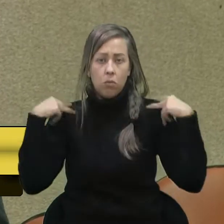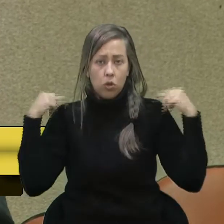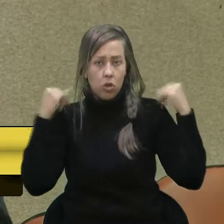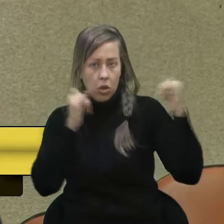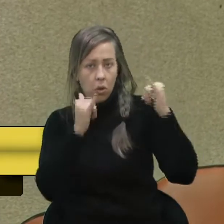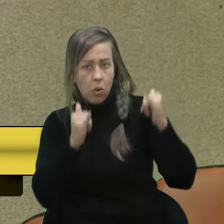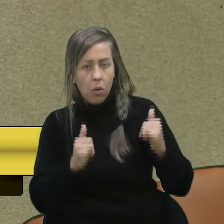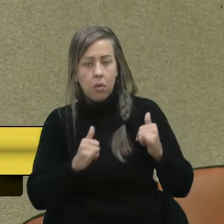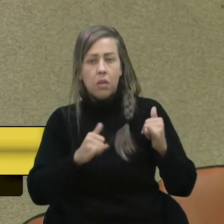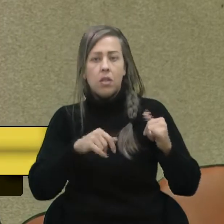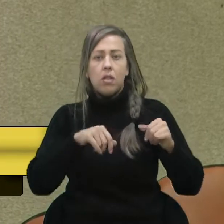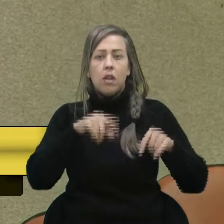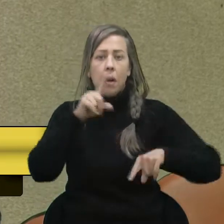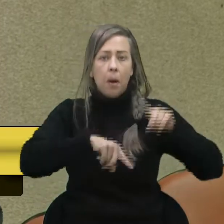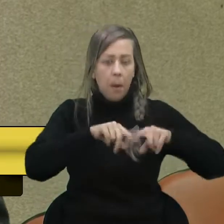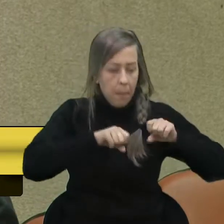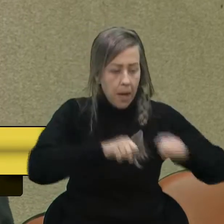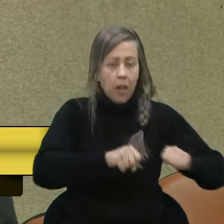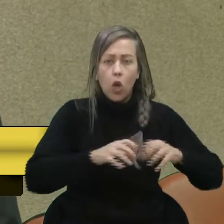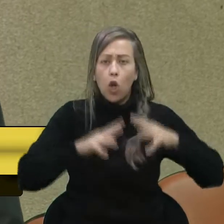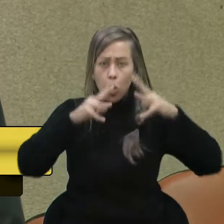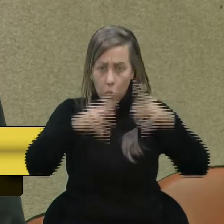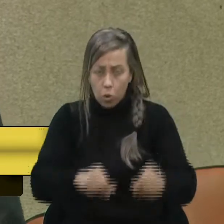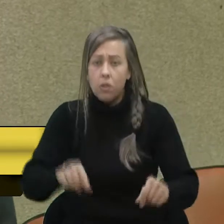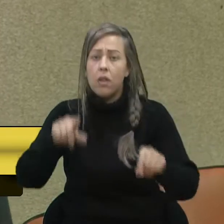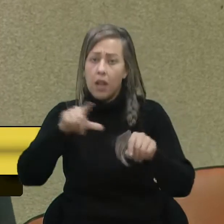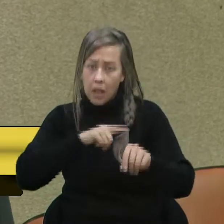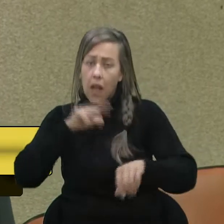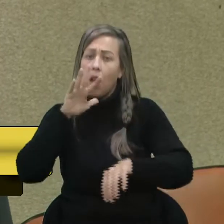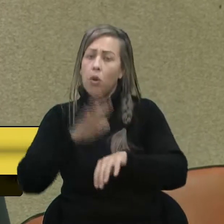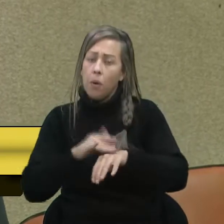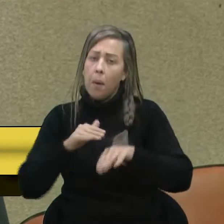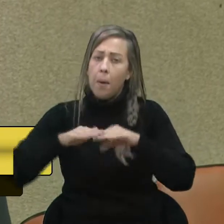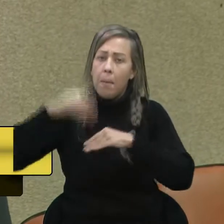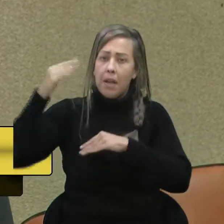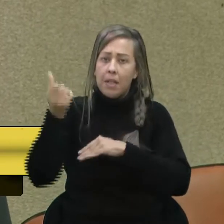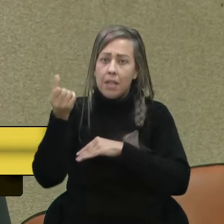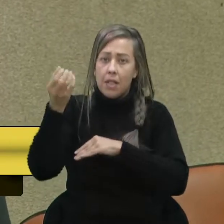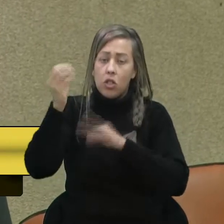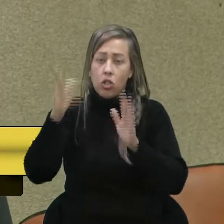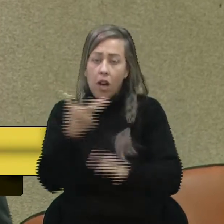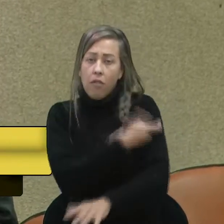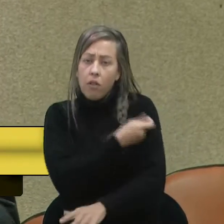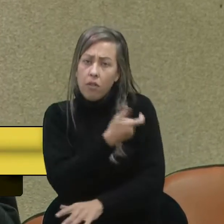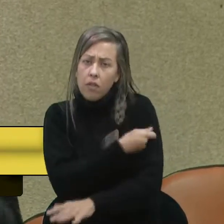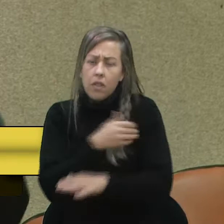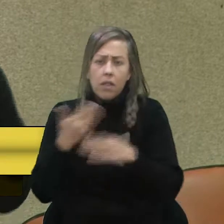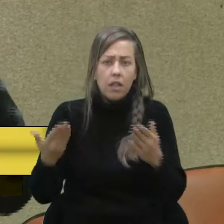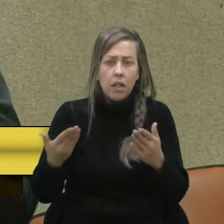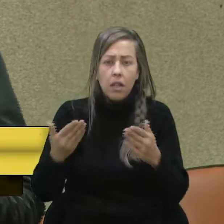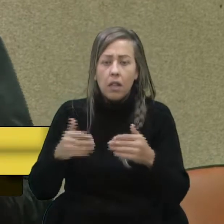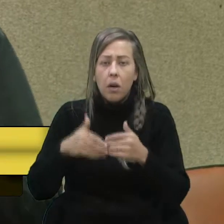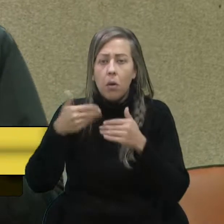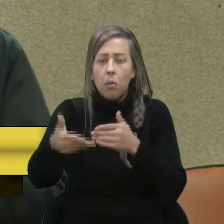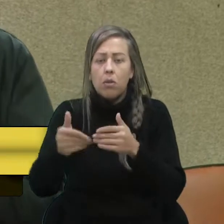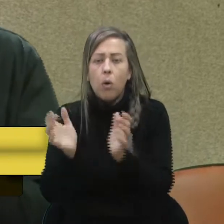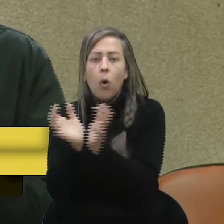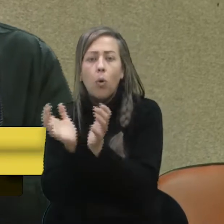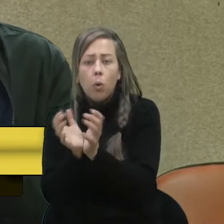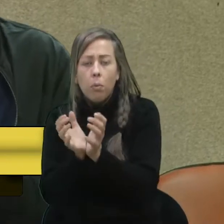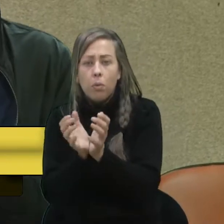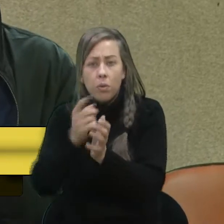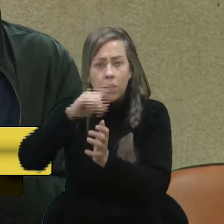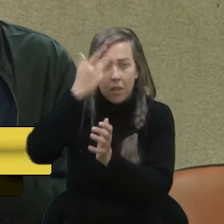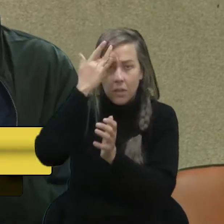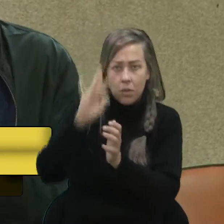ônibus, caixas de supermercado, todos que têm comorbidades ou mais de 60 anos já foram vacinados. E o próximo grupo, para que não